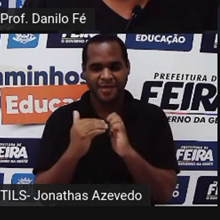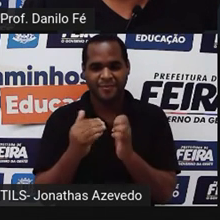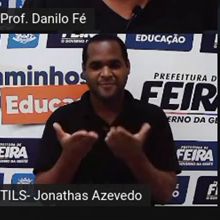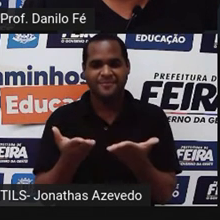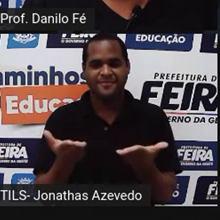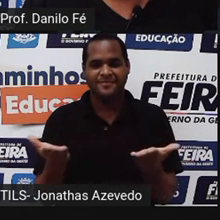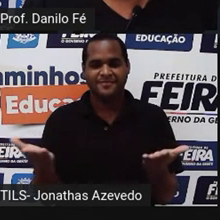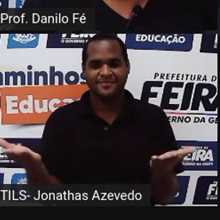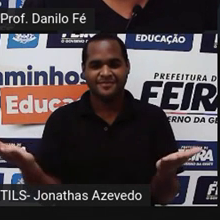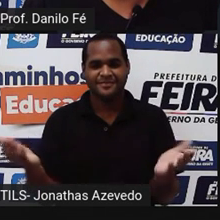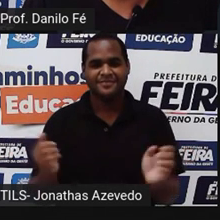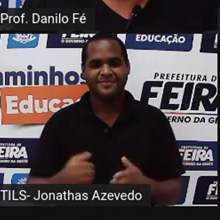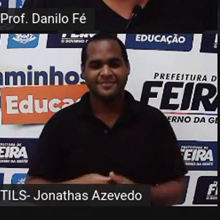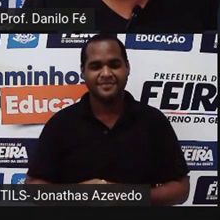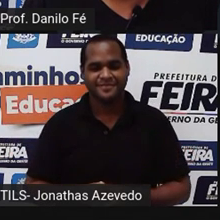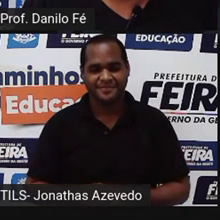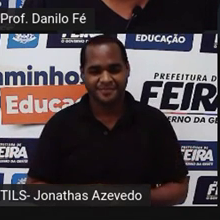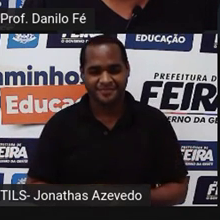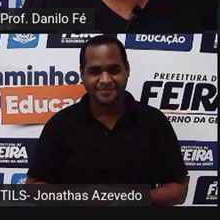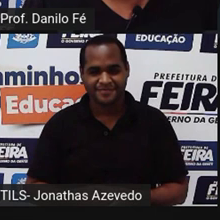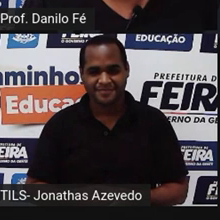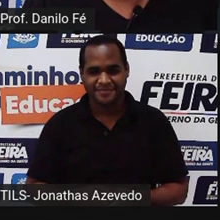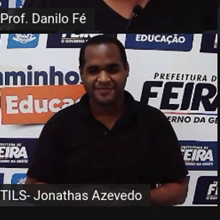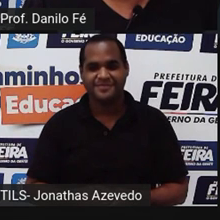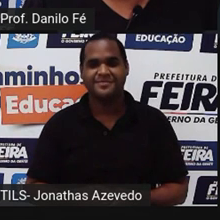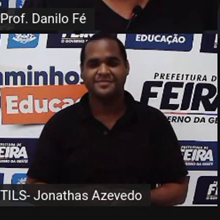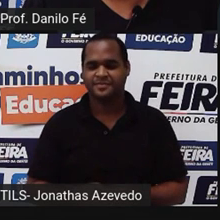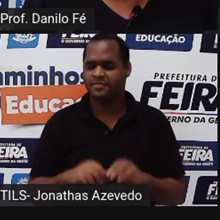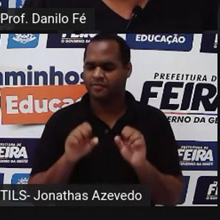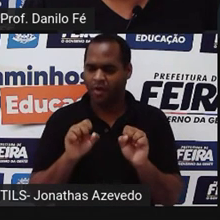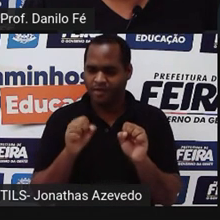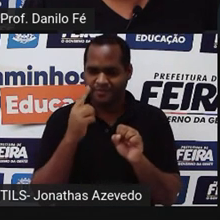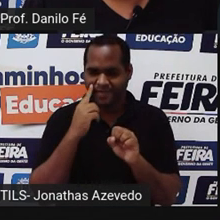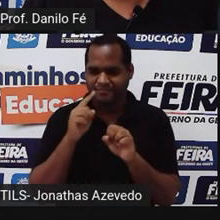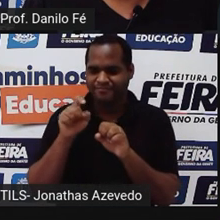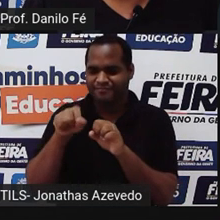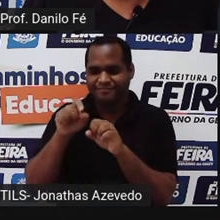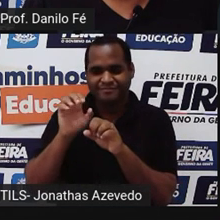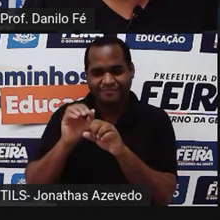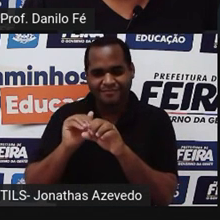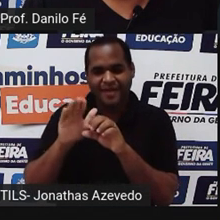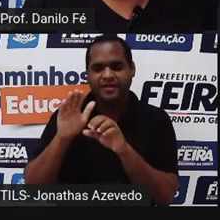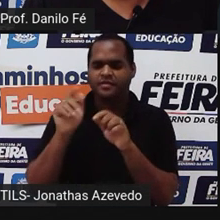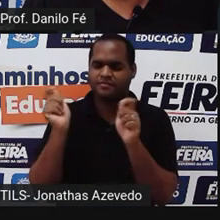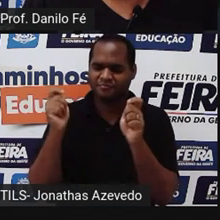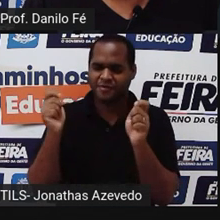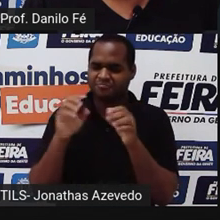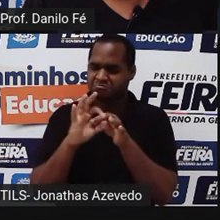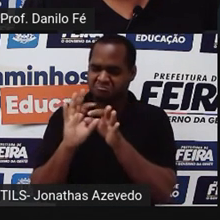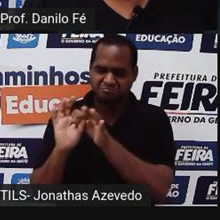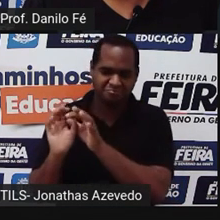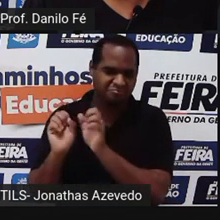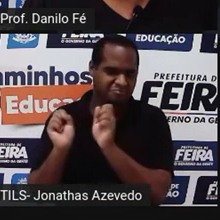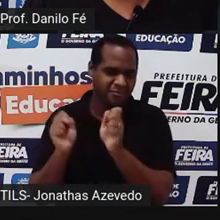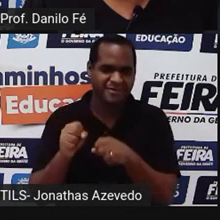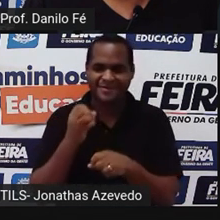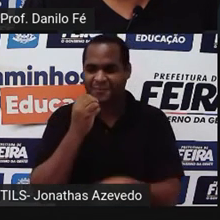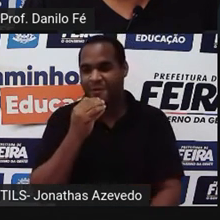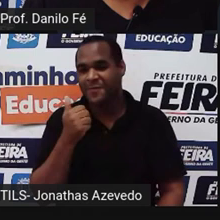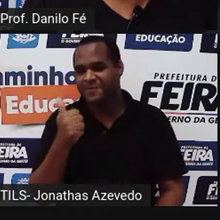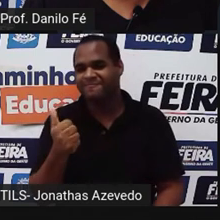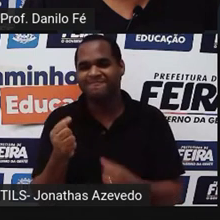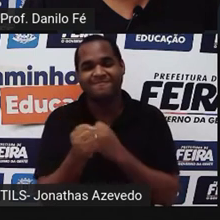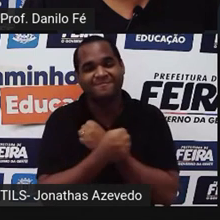.ba.gov.br Podem me escrever. Eu estou à disposição de vocês. E é isso.